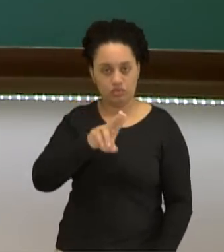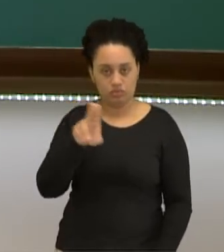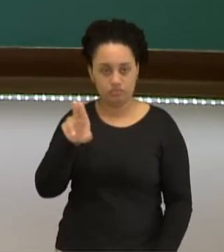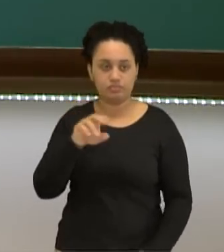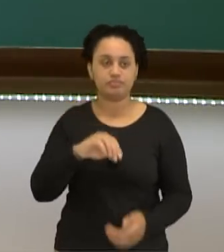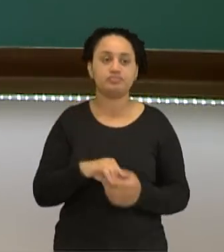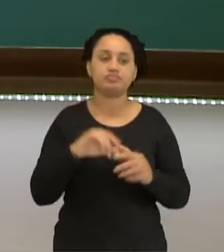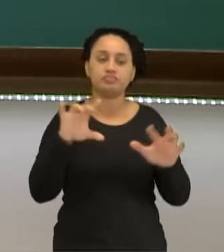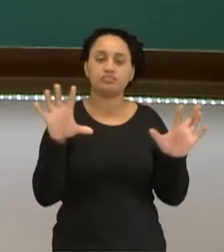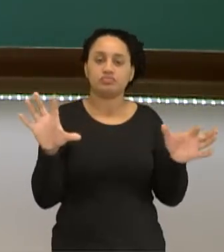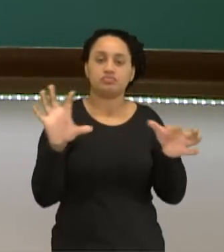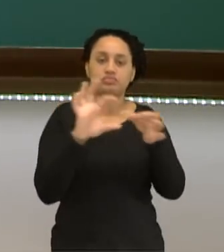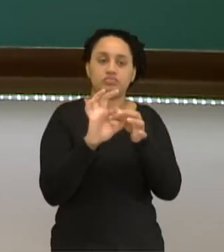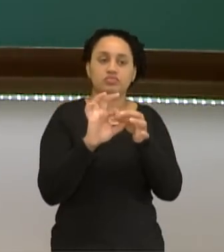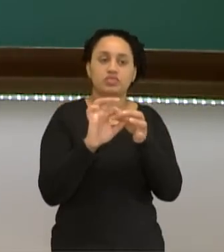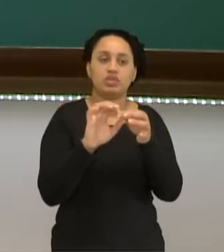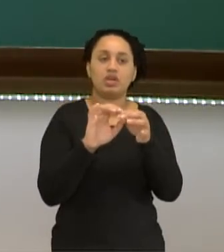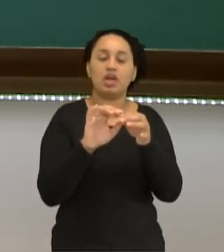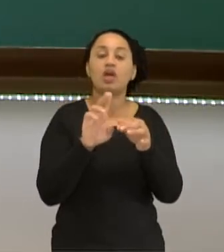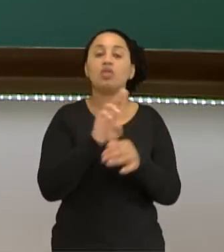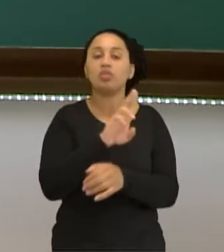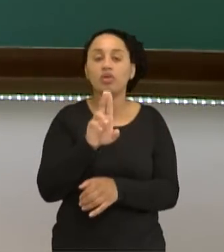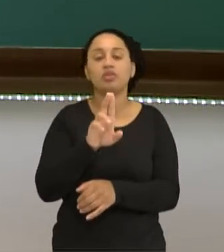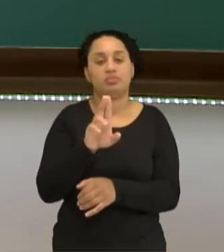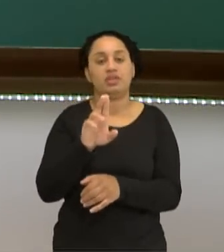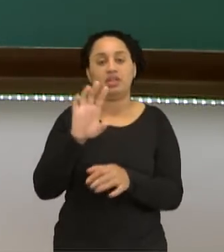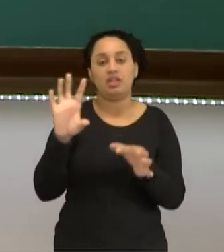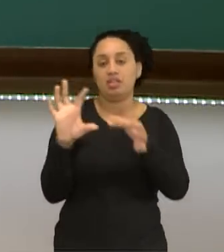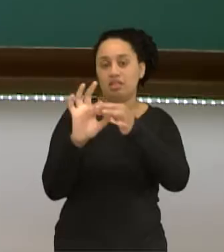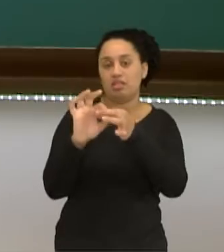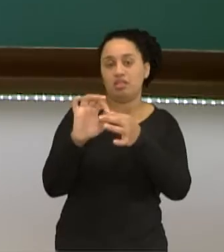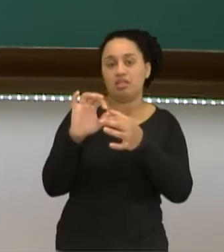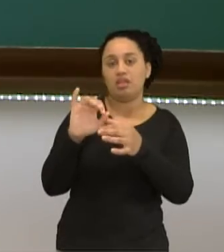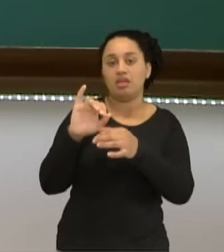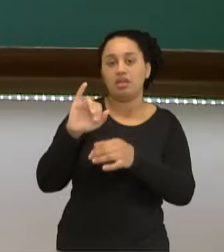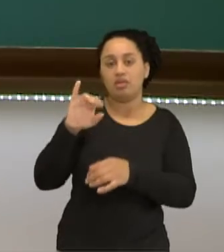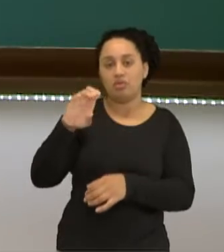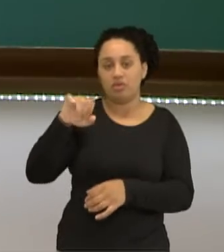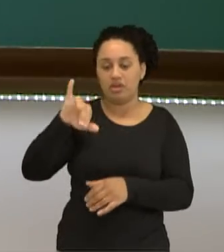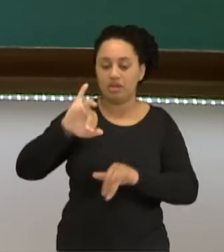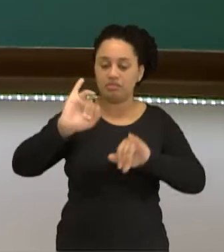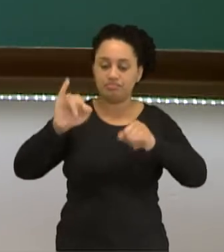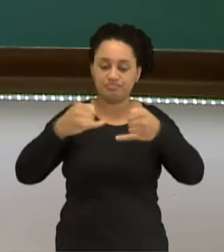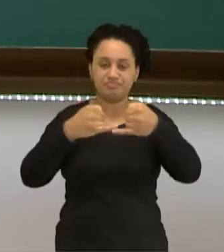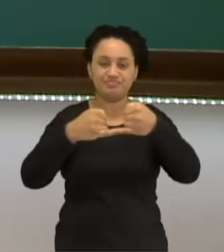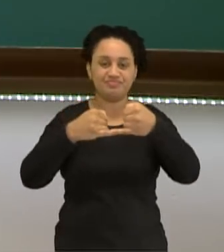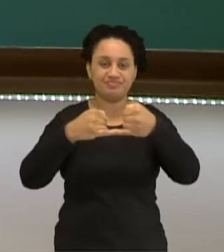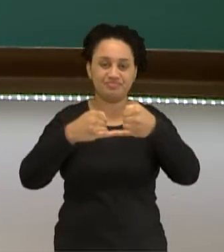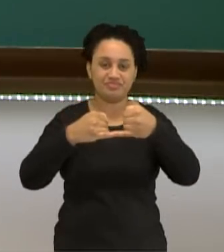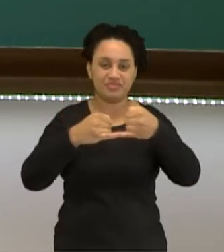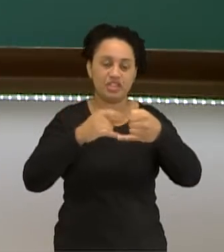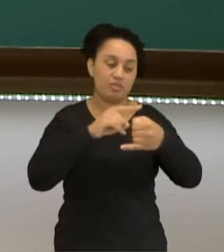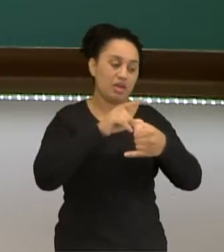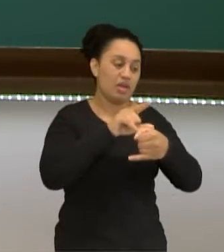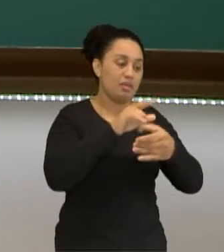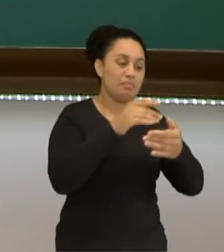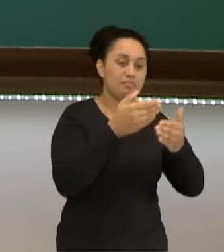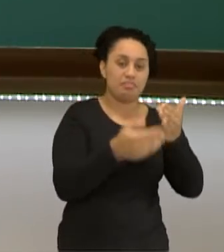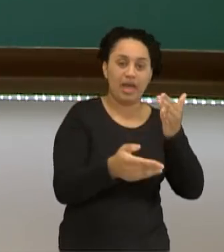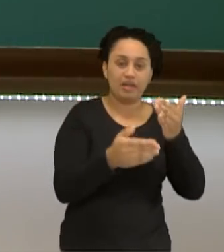química aqui, pessoal, é chamada de ligação iônica, que acontece entre íons que doam e íons que perdem,